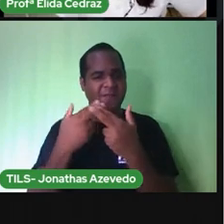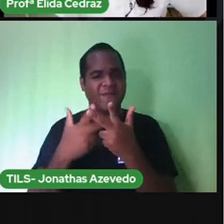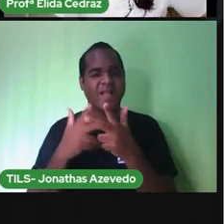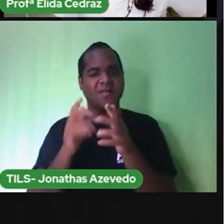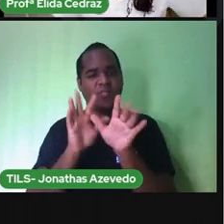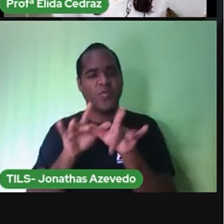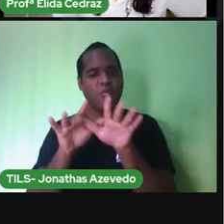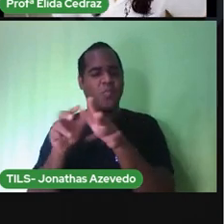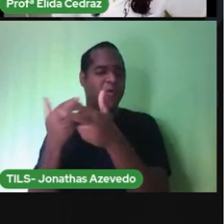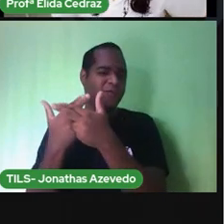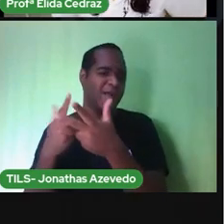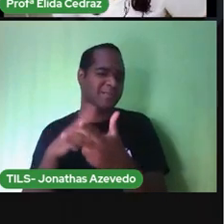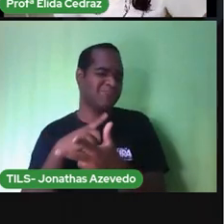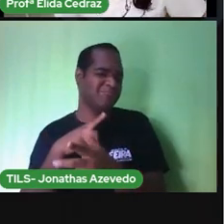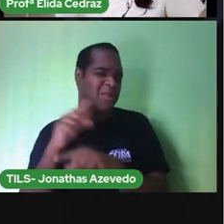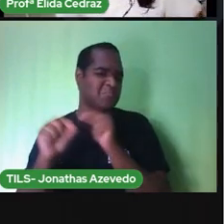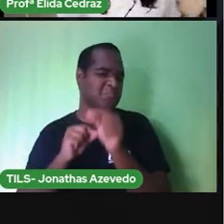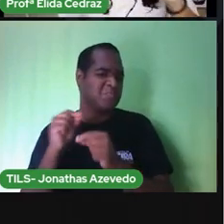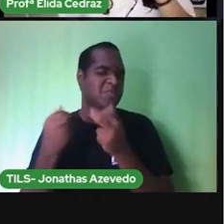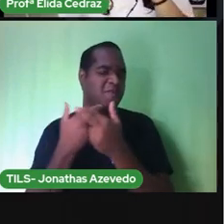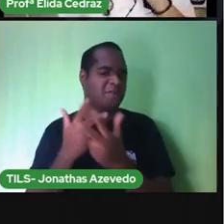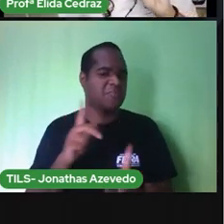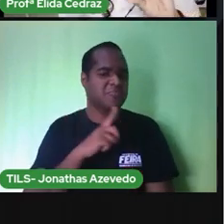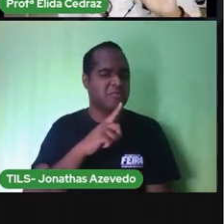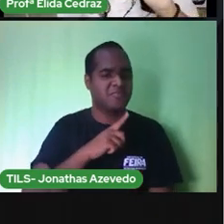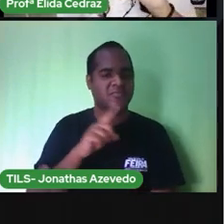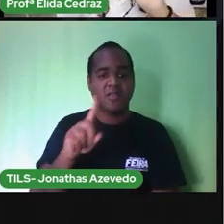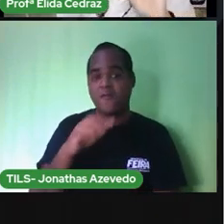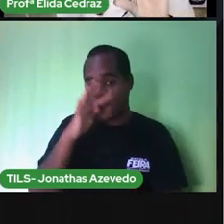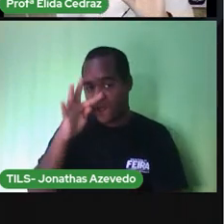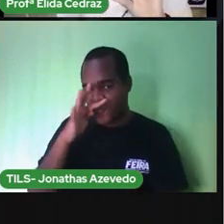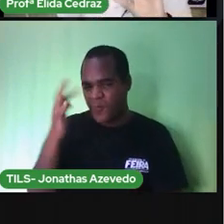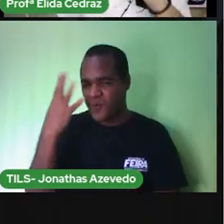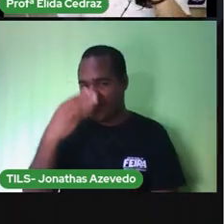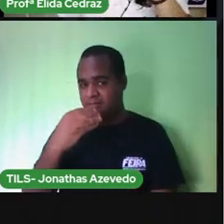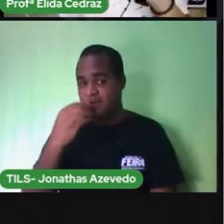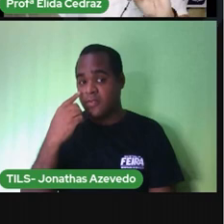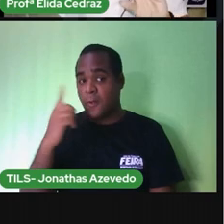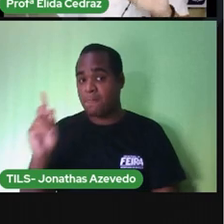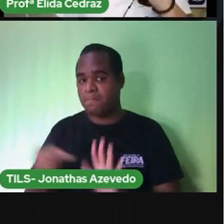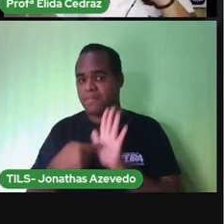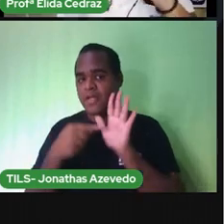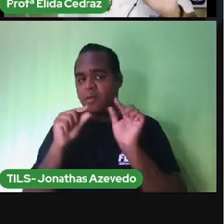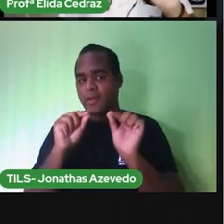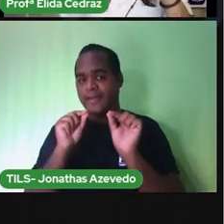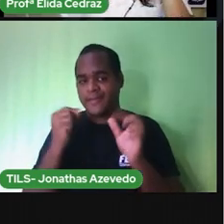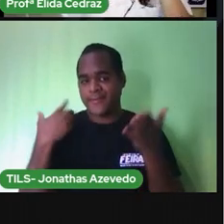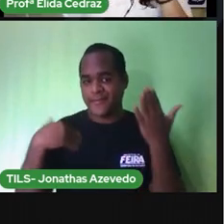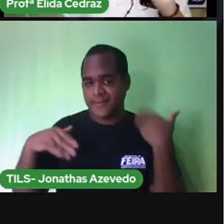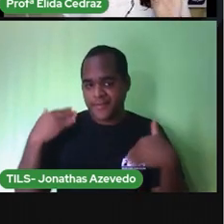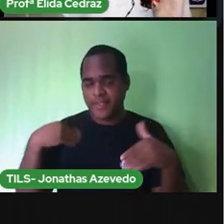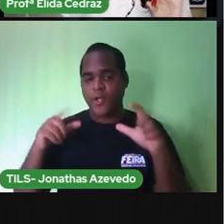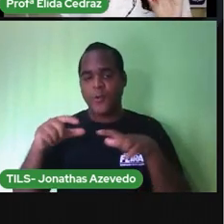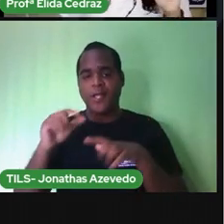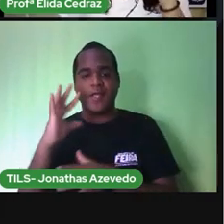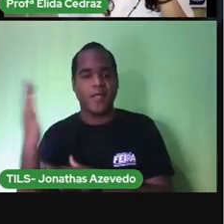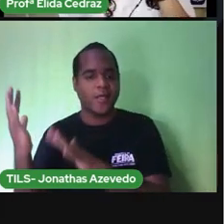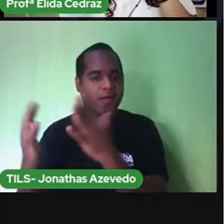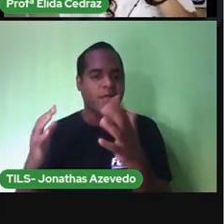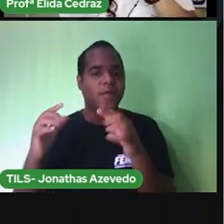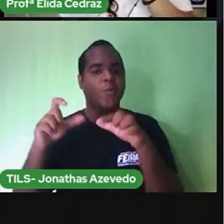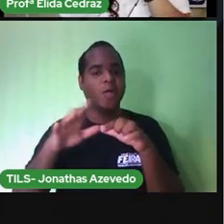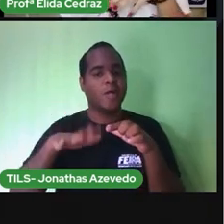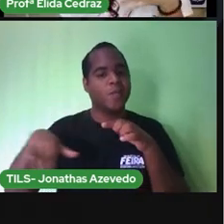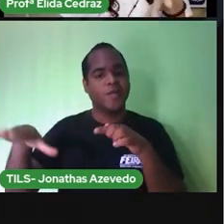e outros bichinhos que amam as flores, é ideal para nós passearmos nos parques, nos jardins, nas pracinhas.